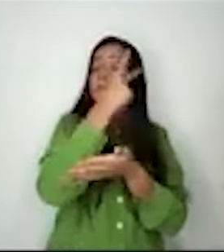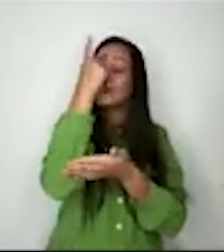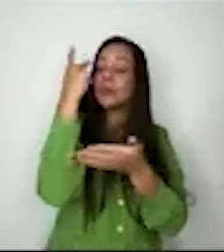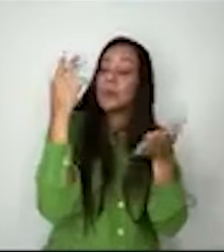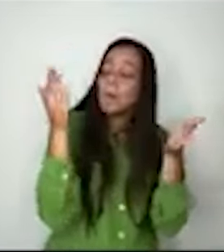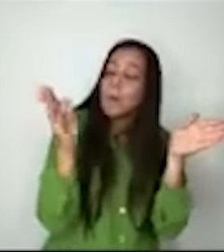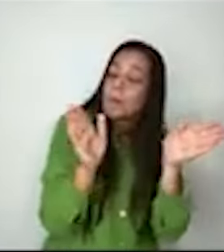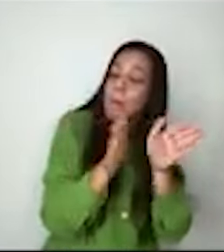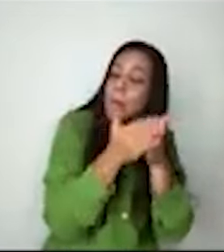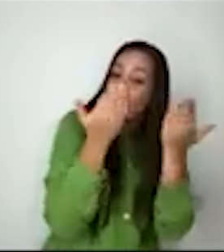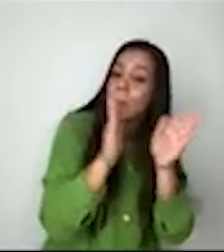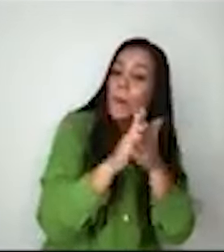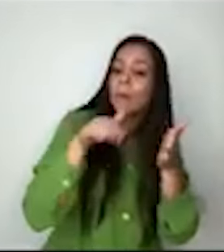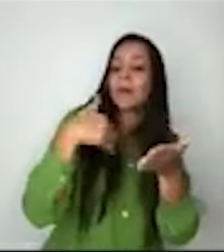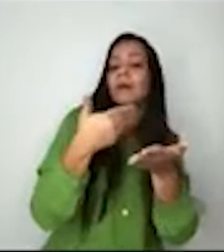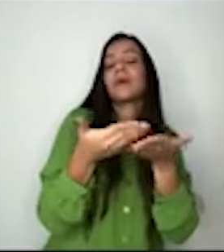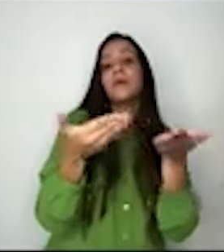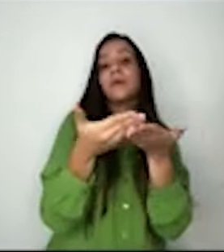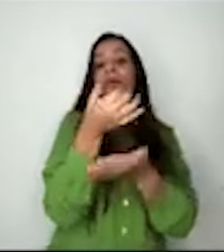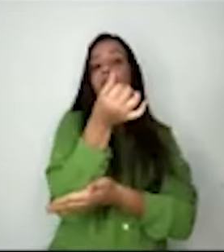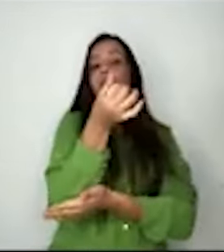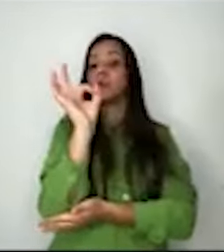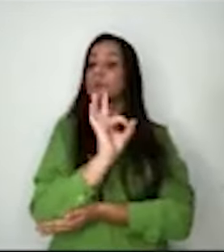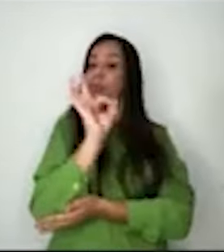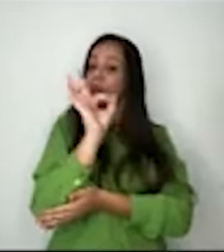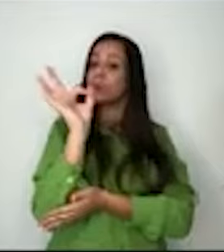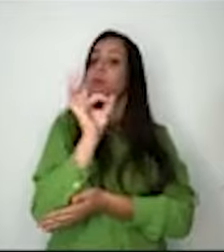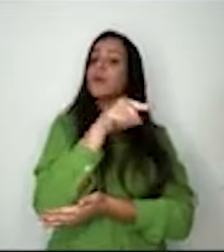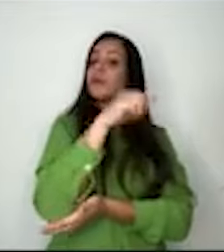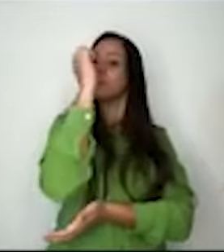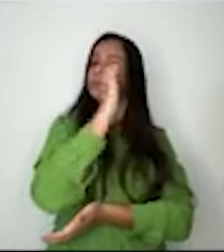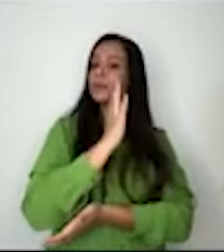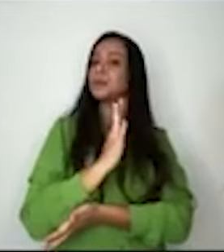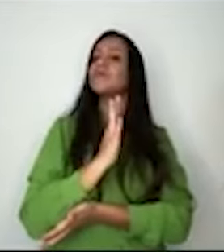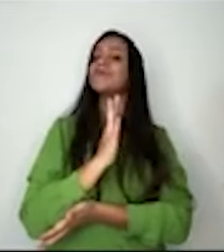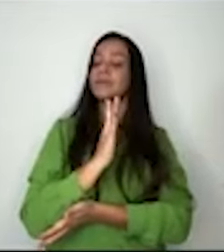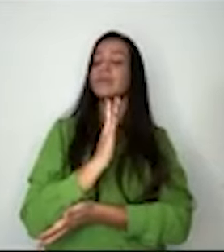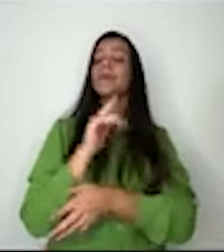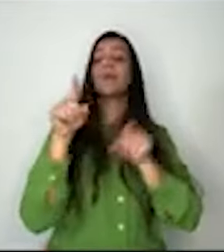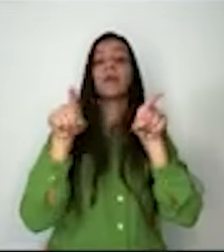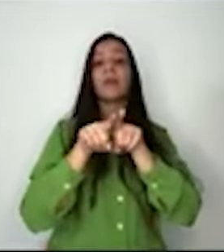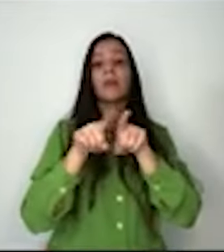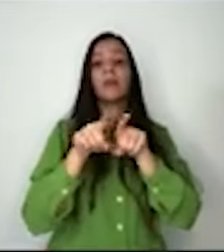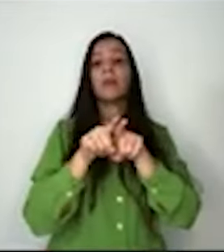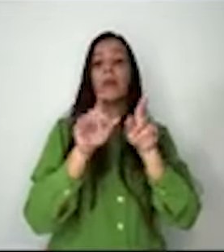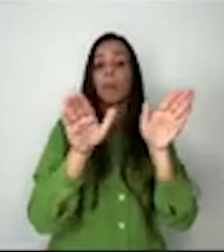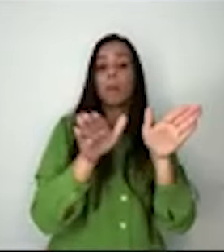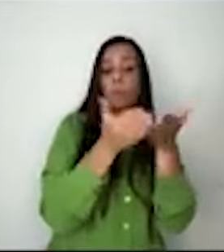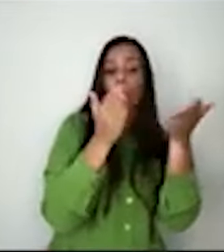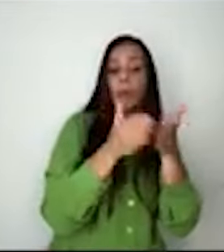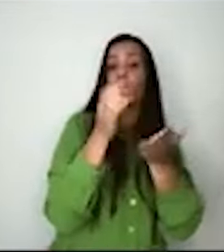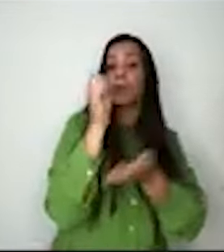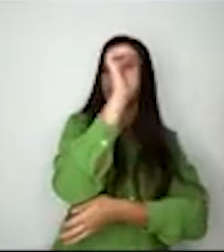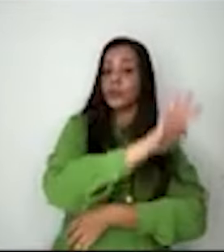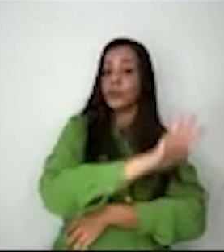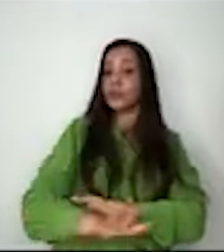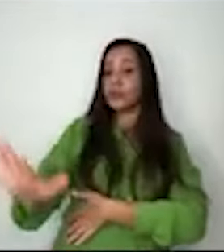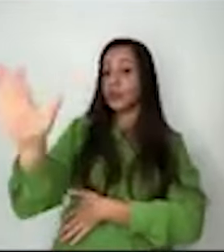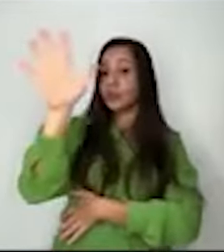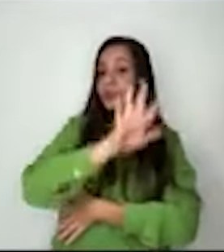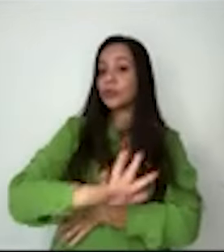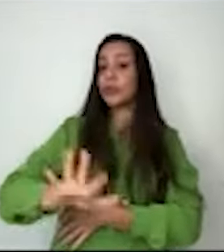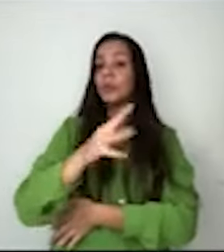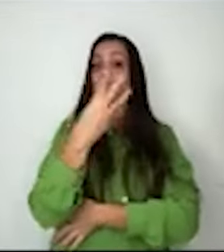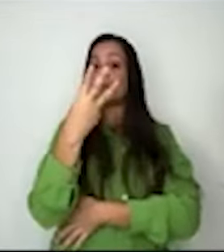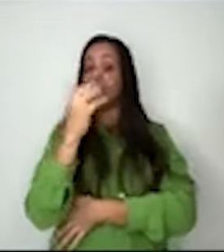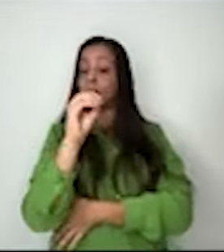afeta cerca de 6% da população e temos pobreza, de uma maneira geral, afetando 30% da